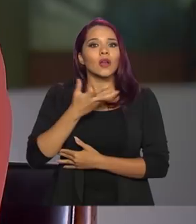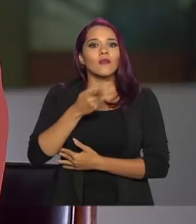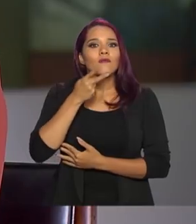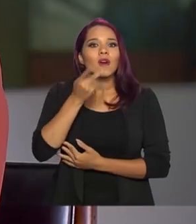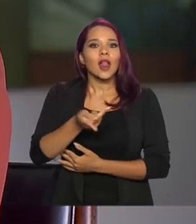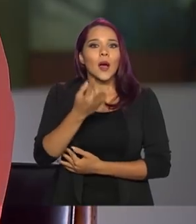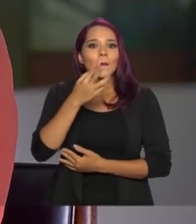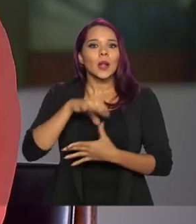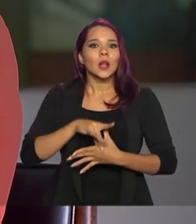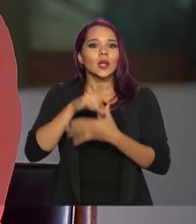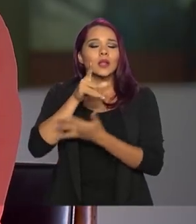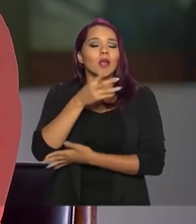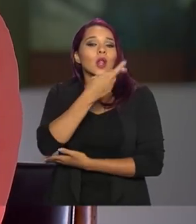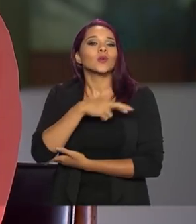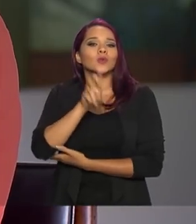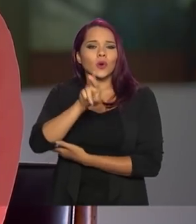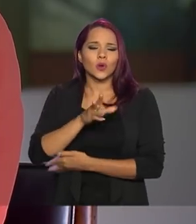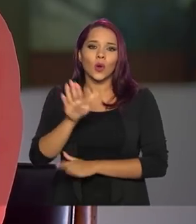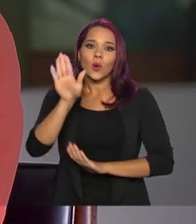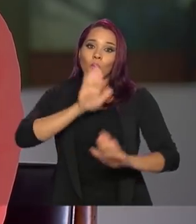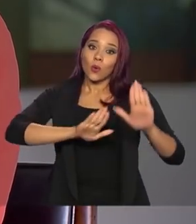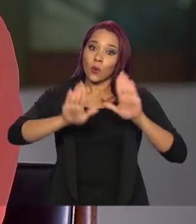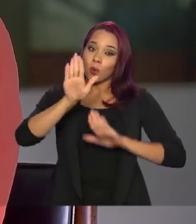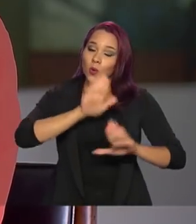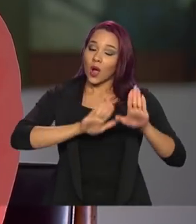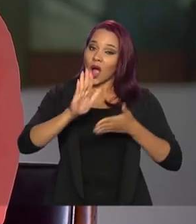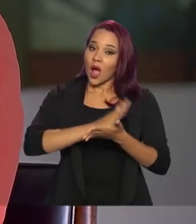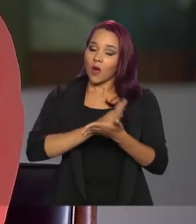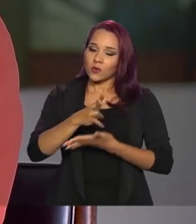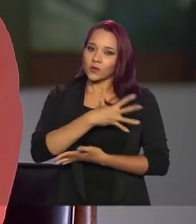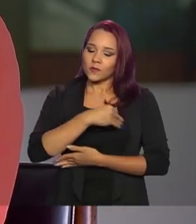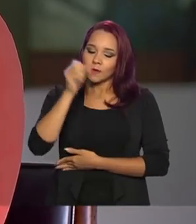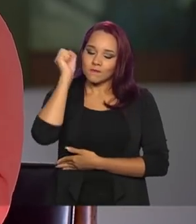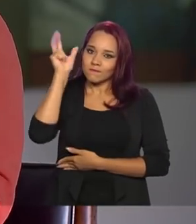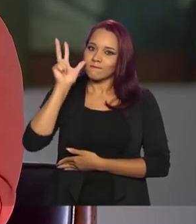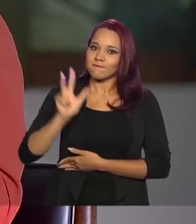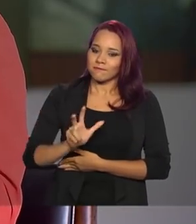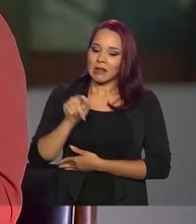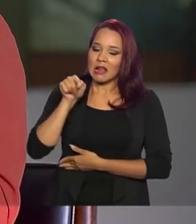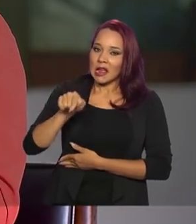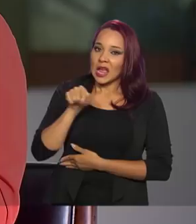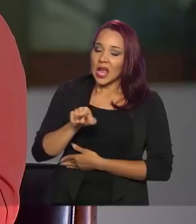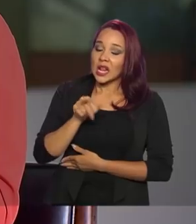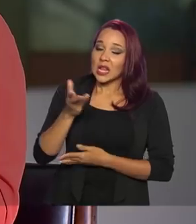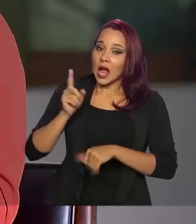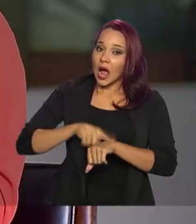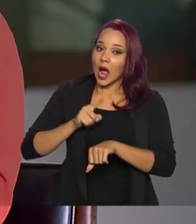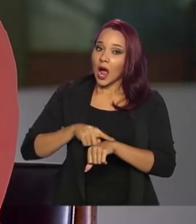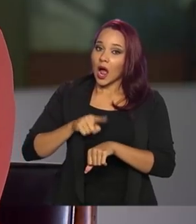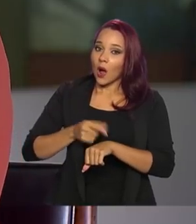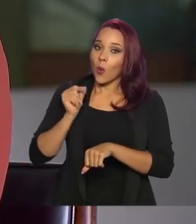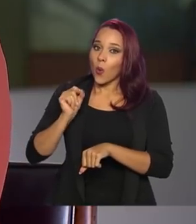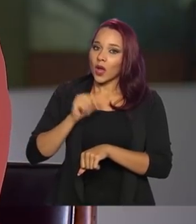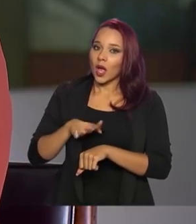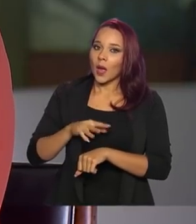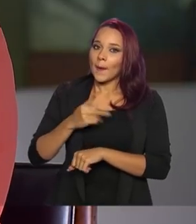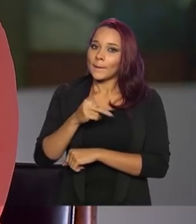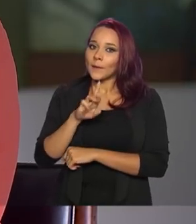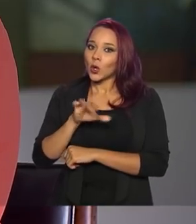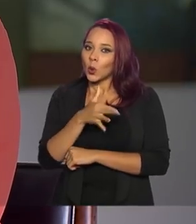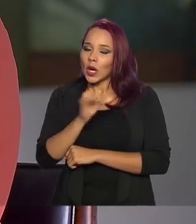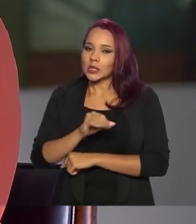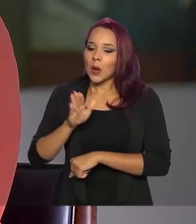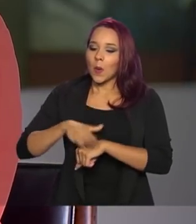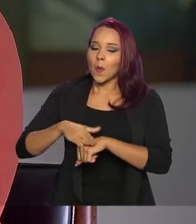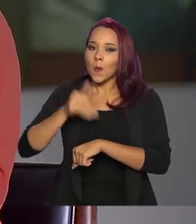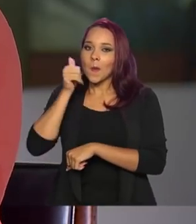para líderes religiosos, cuidado com alguns filhos espertinhos que estão neste momento pegando procuração de pai